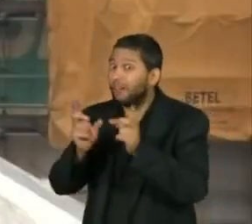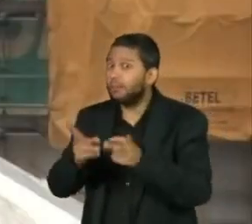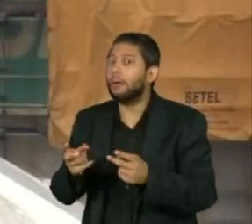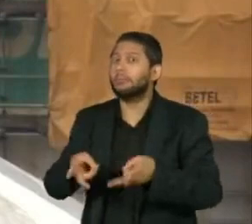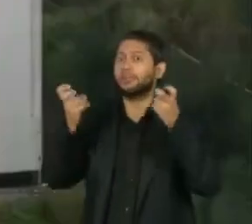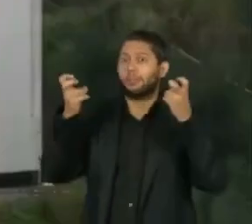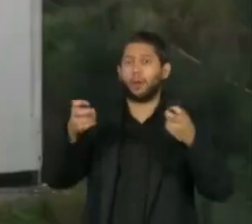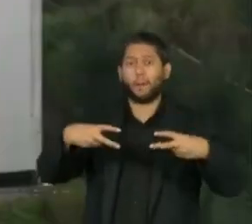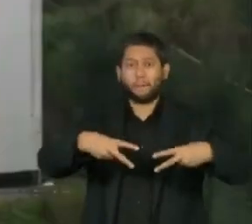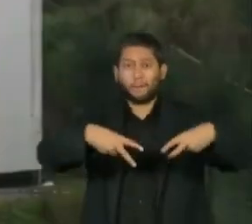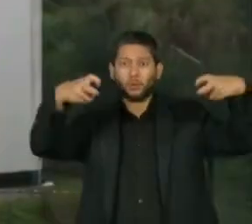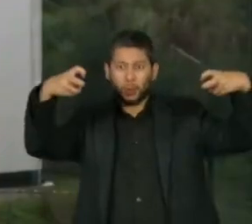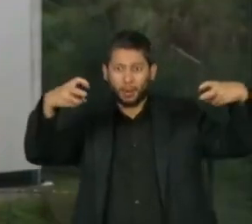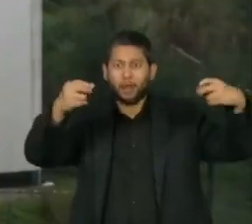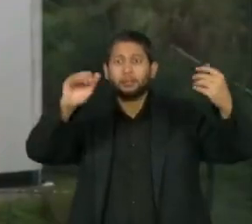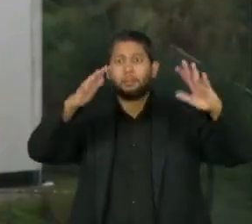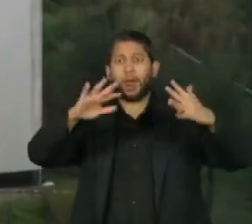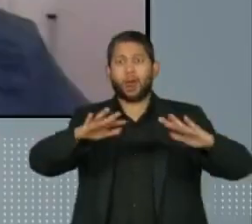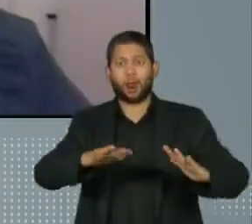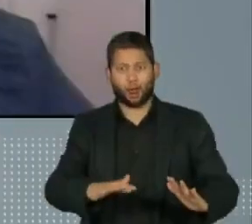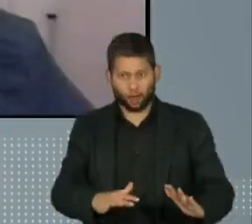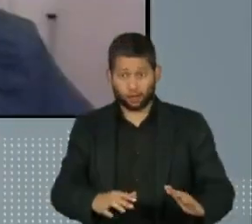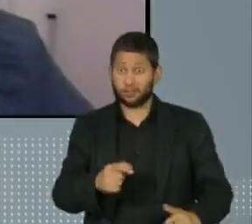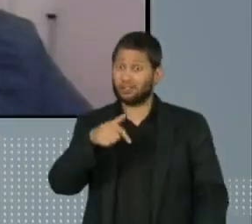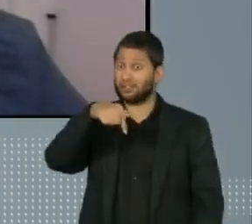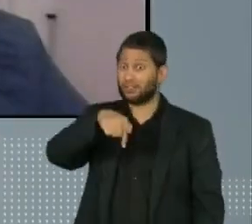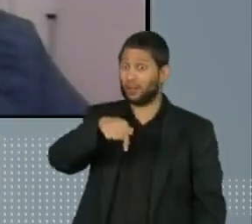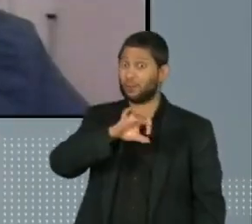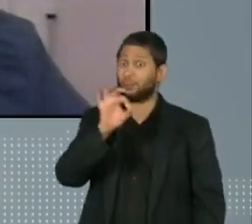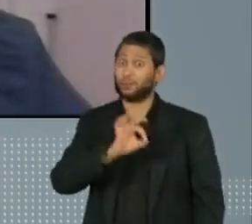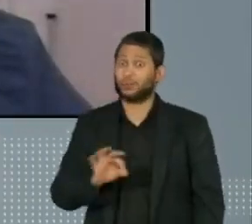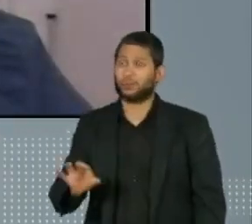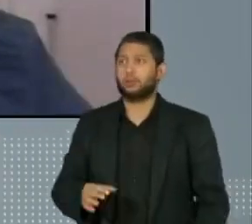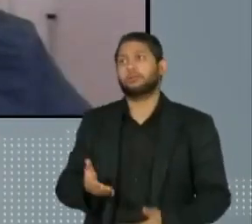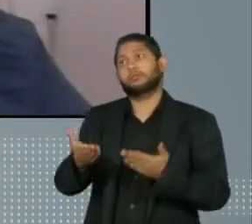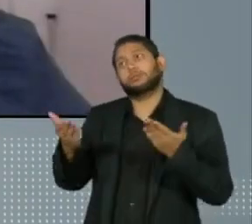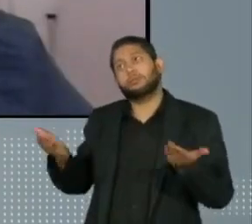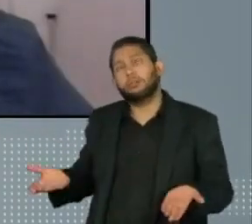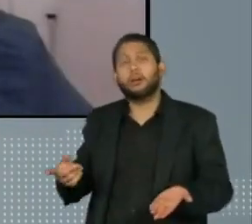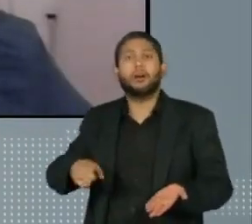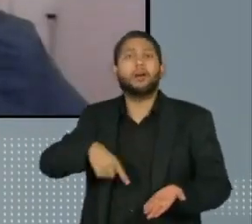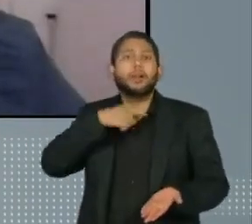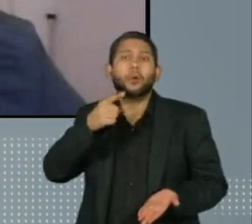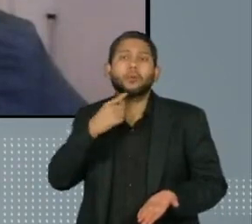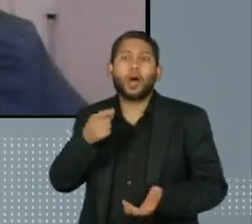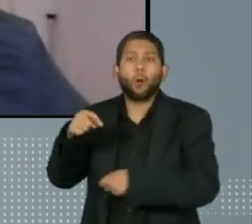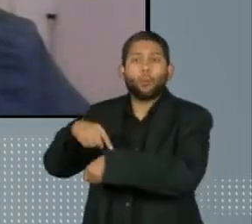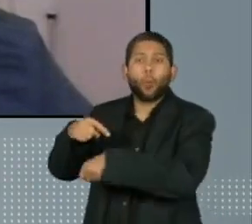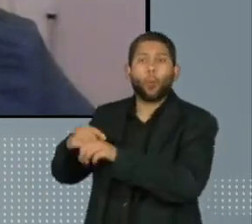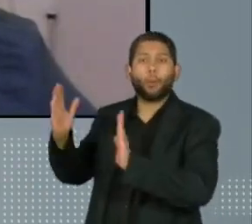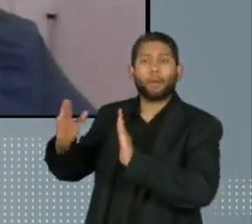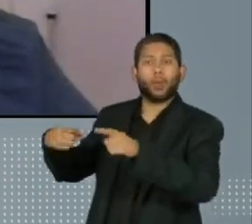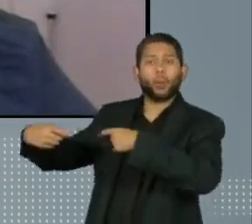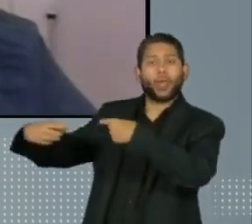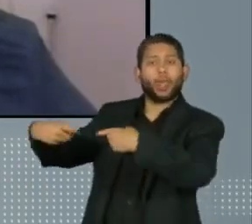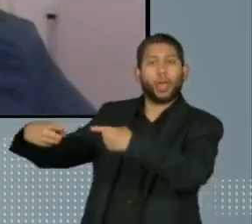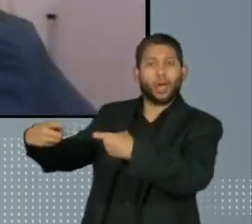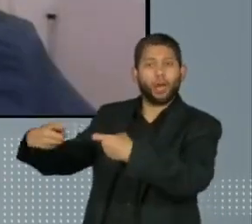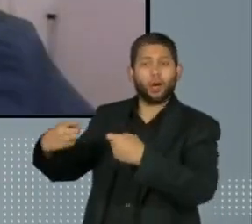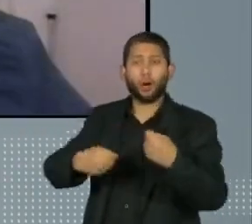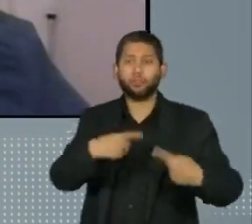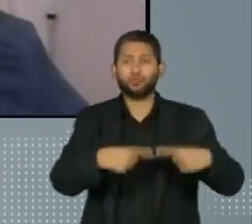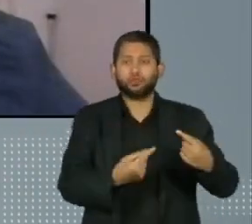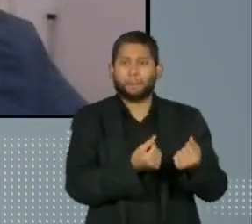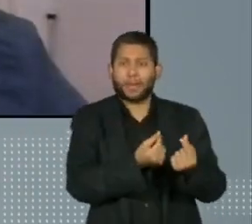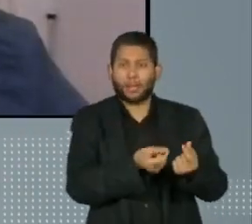Petrobras caíram 7% ontem. E é insustentável você manter, no meio de uma guerra dessa, a atual política